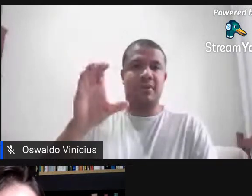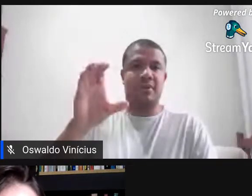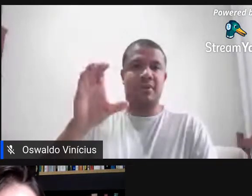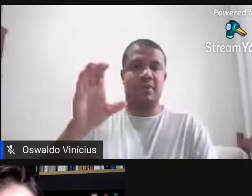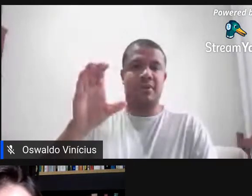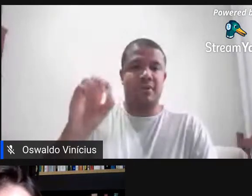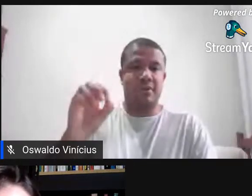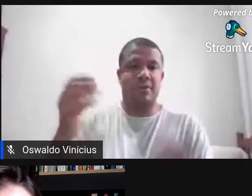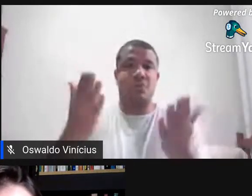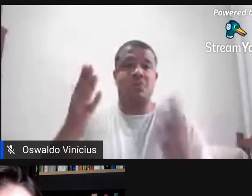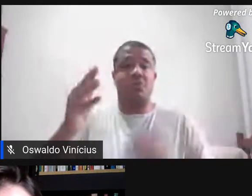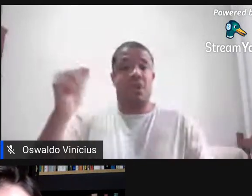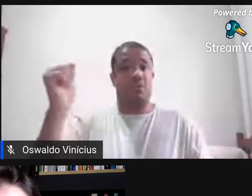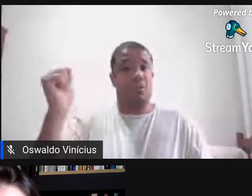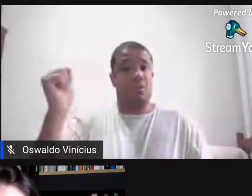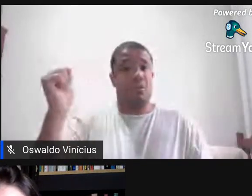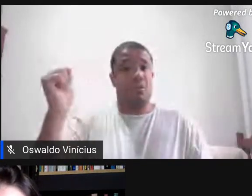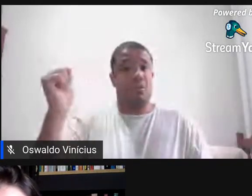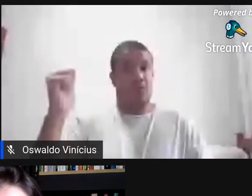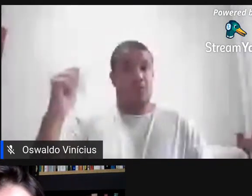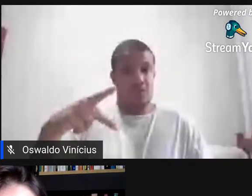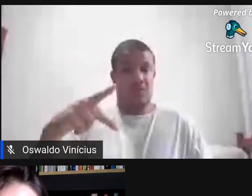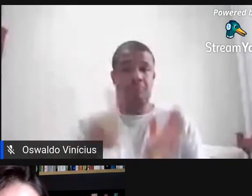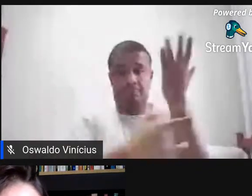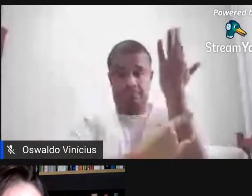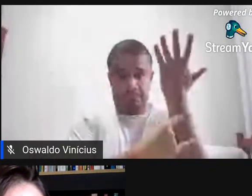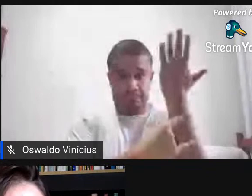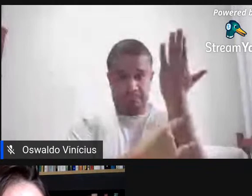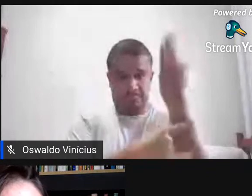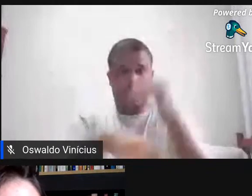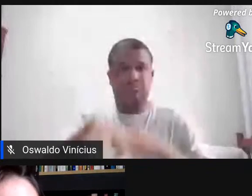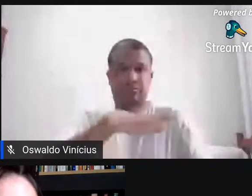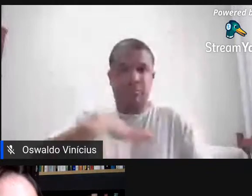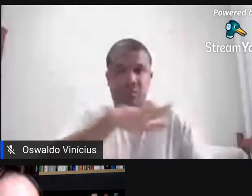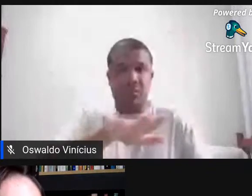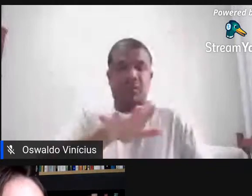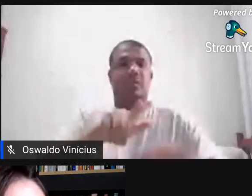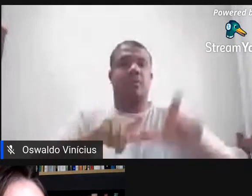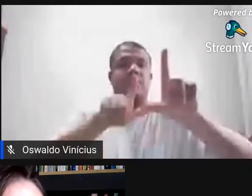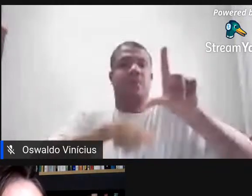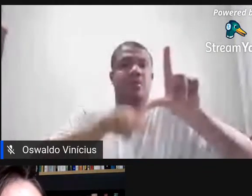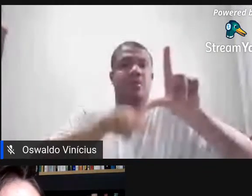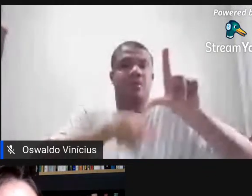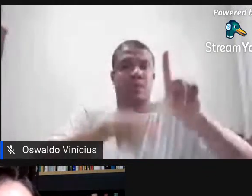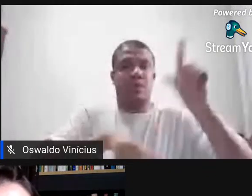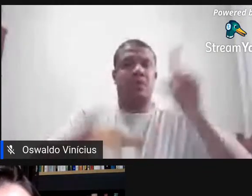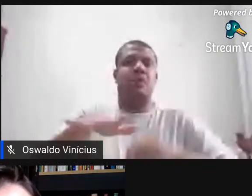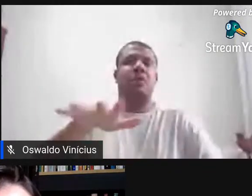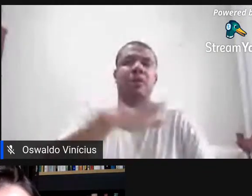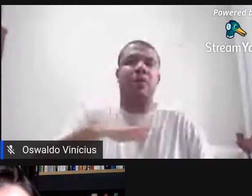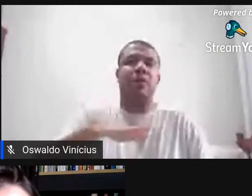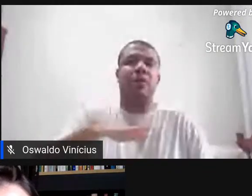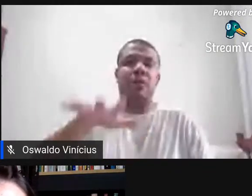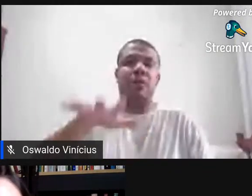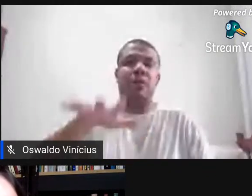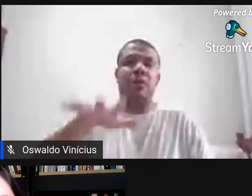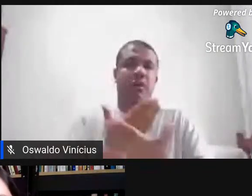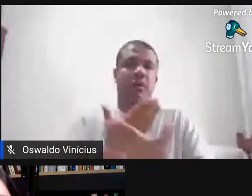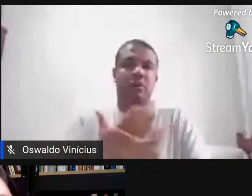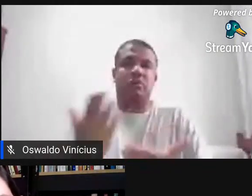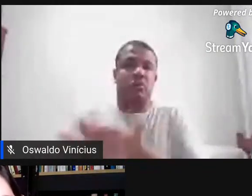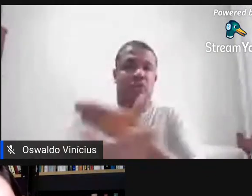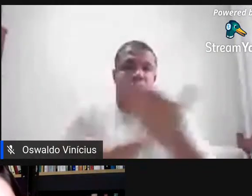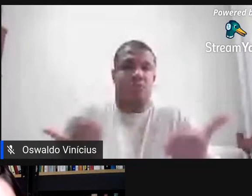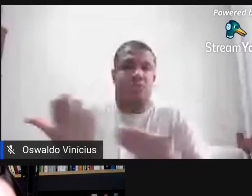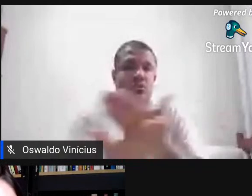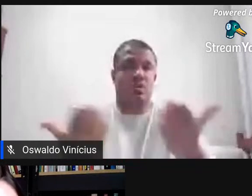aposentada aí pela UFMG e ela atuava na área de letras, Atuando, claro, nos estudos da intermedialidade, mas também com